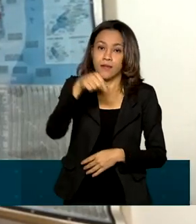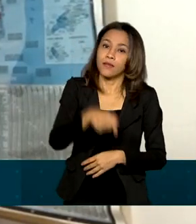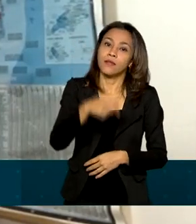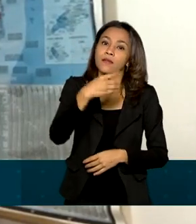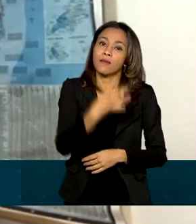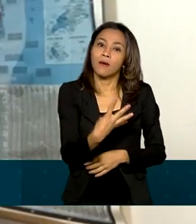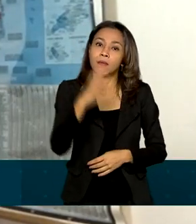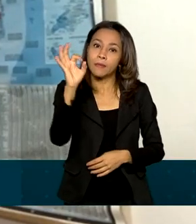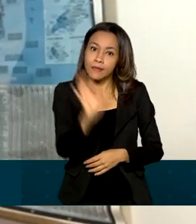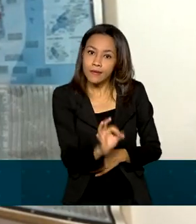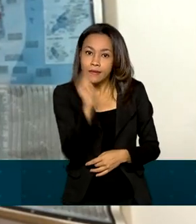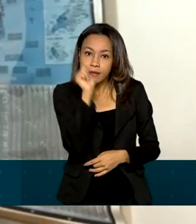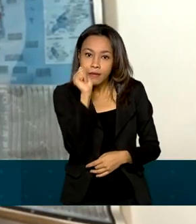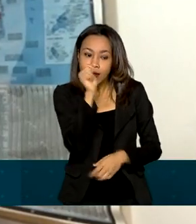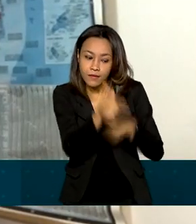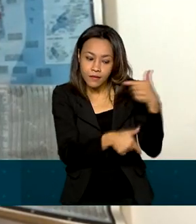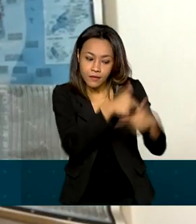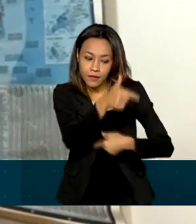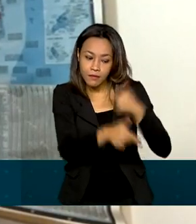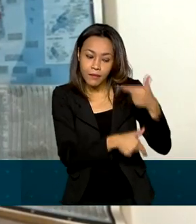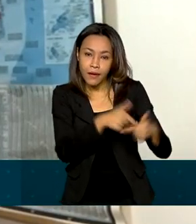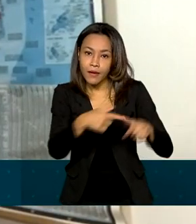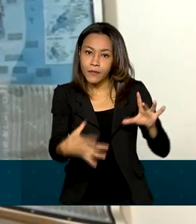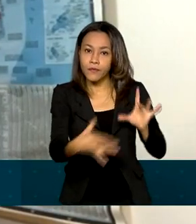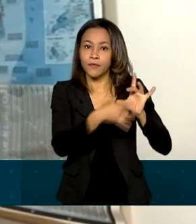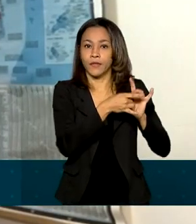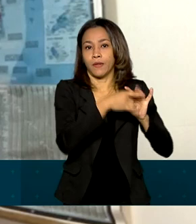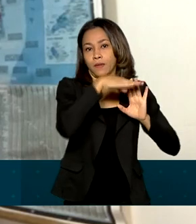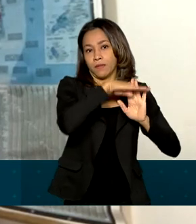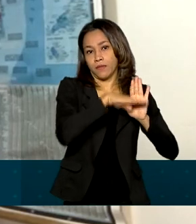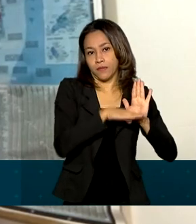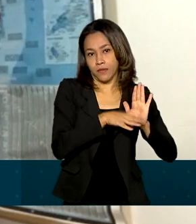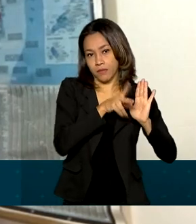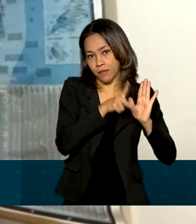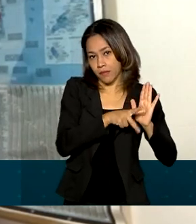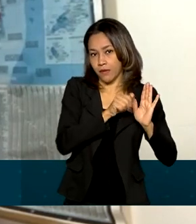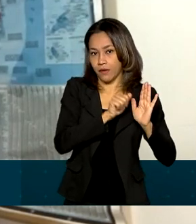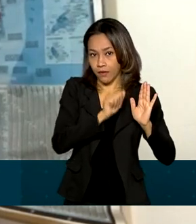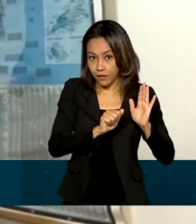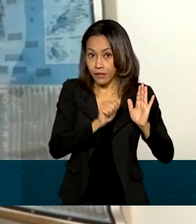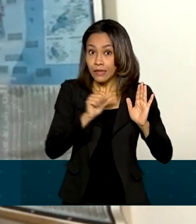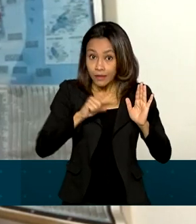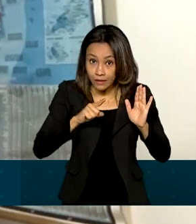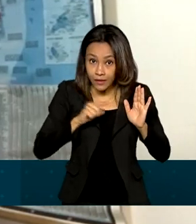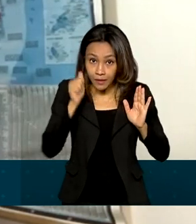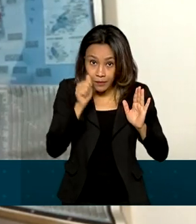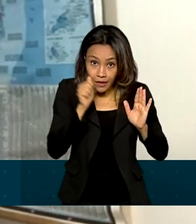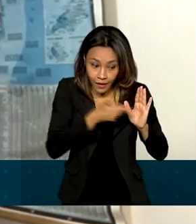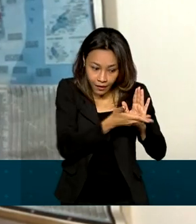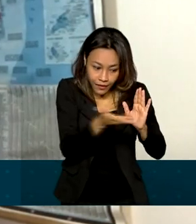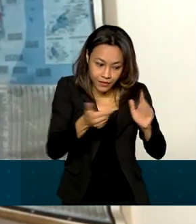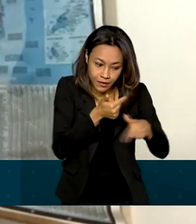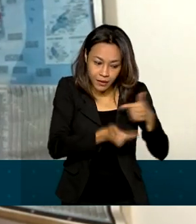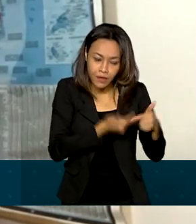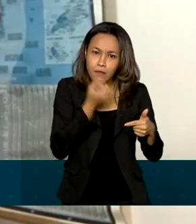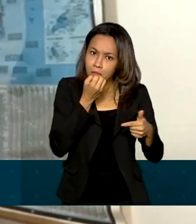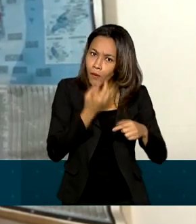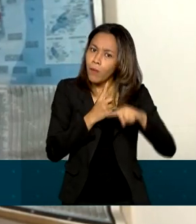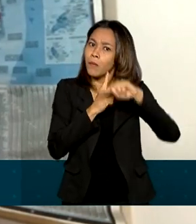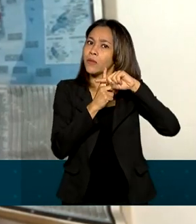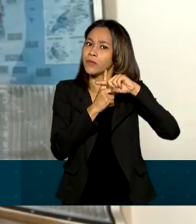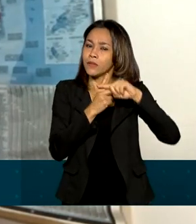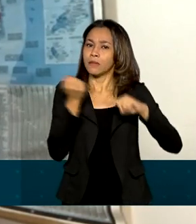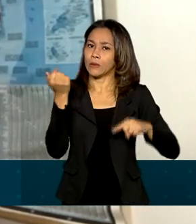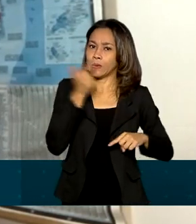dos agricultores atendidos pelo PAA. Aliás, ter mulheres entre os produtores é um ponto positivo para